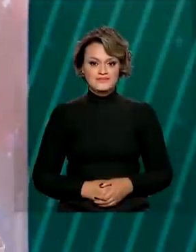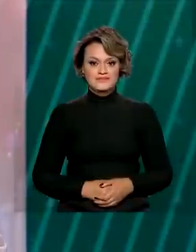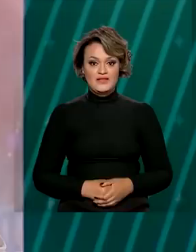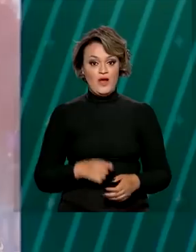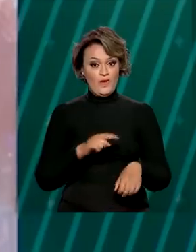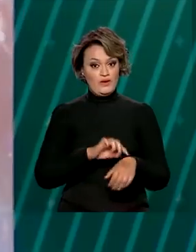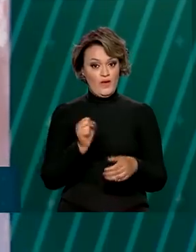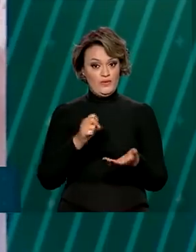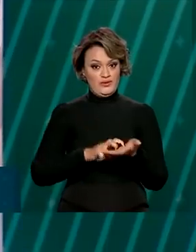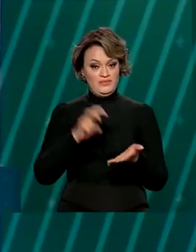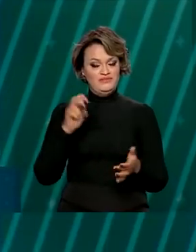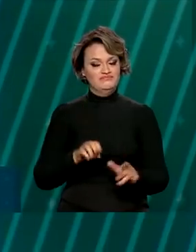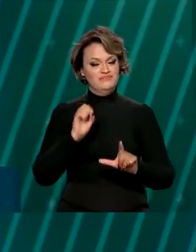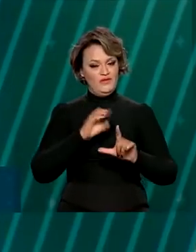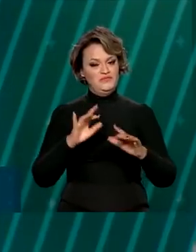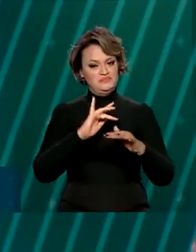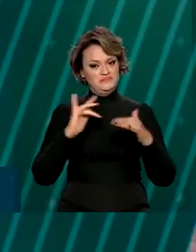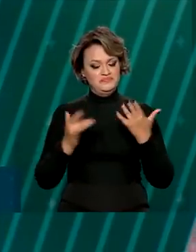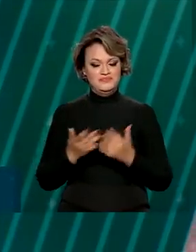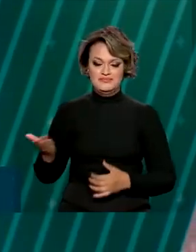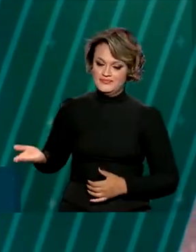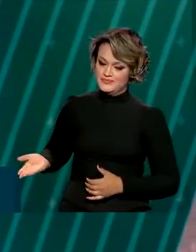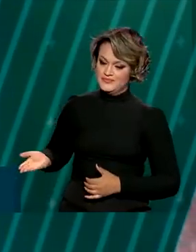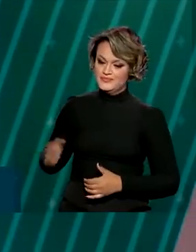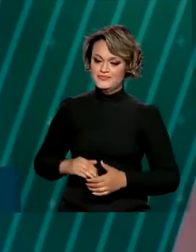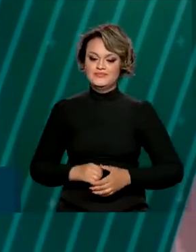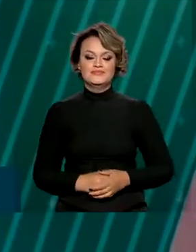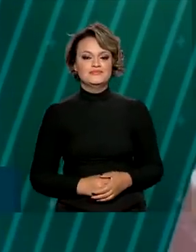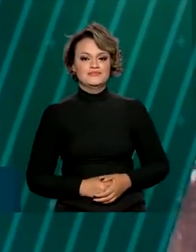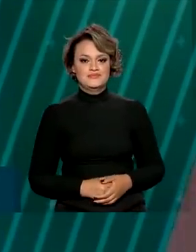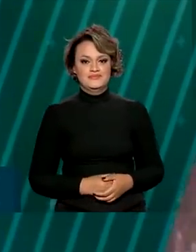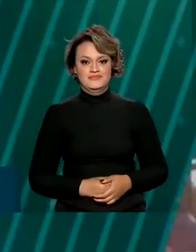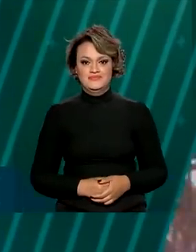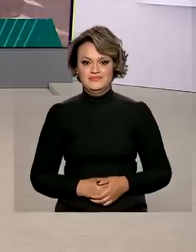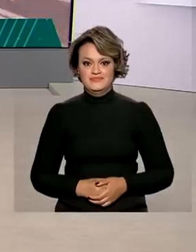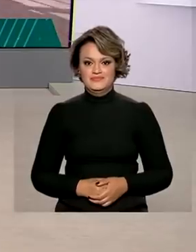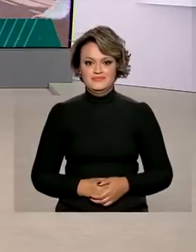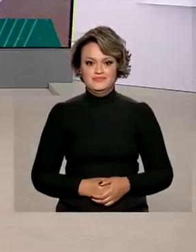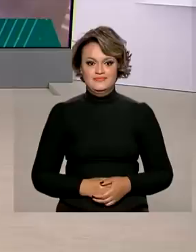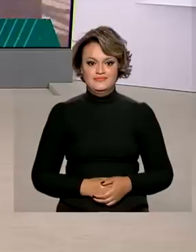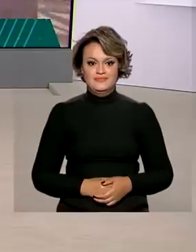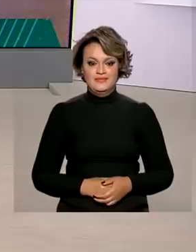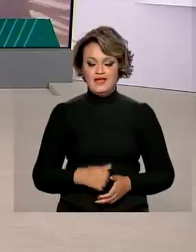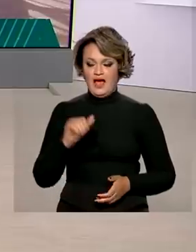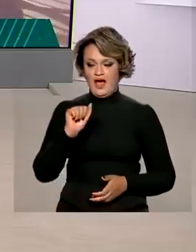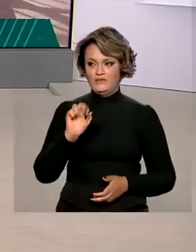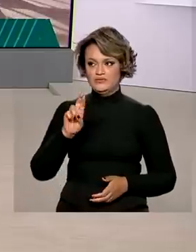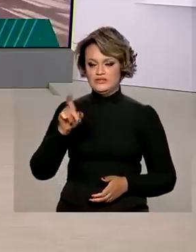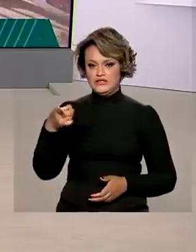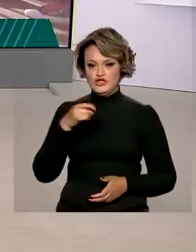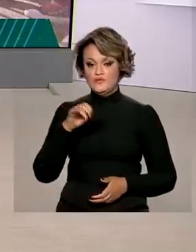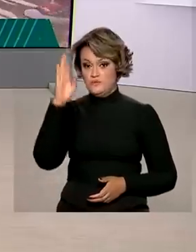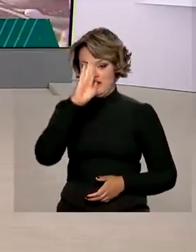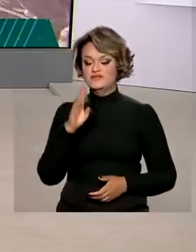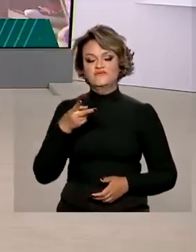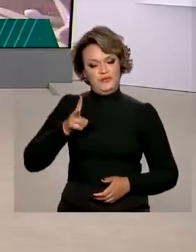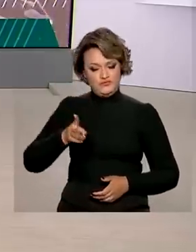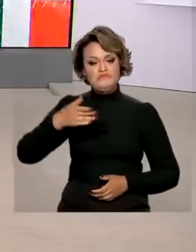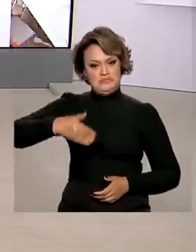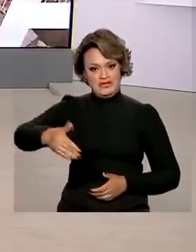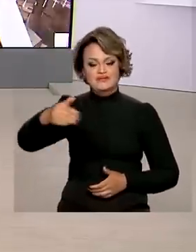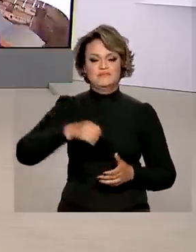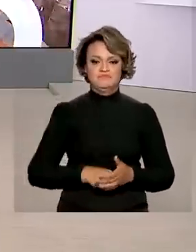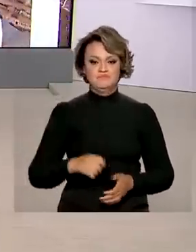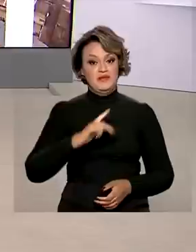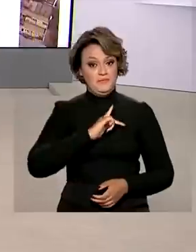Oito horas da manhã, estamos ao vivo também pelas redes sociais. O Auxílio Brasil agora é permanente. O